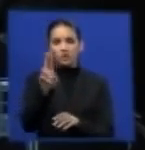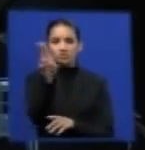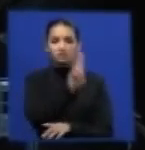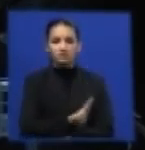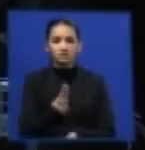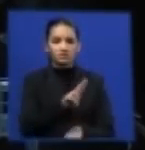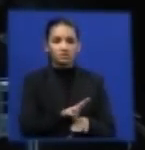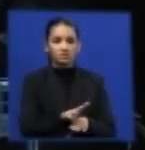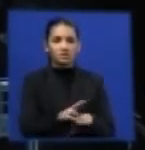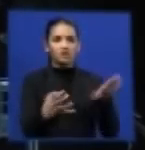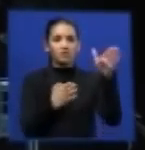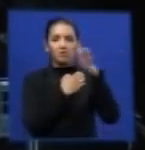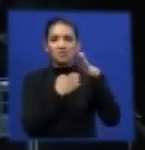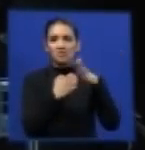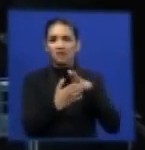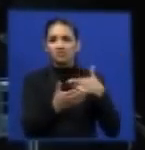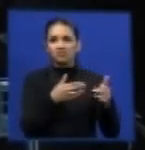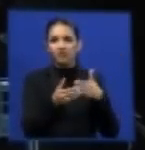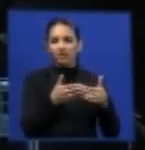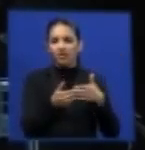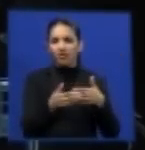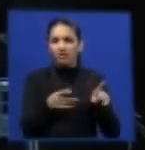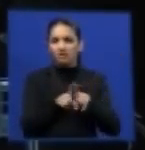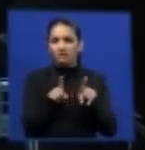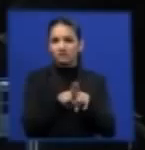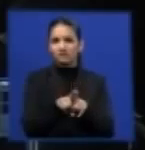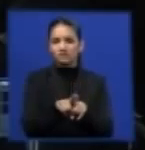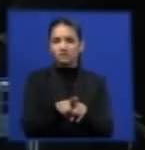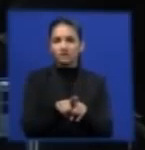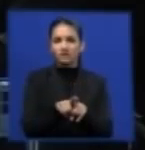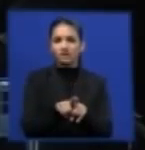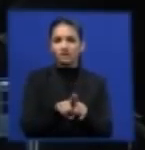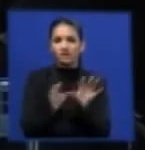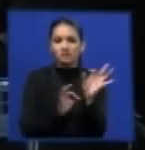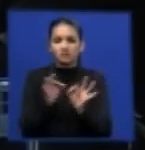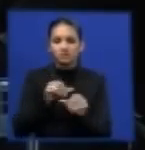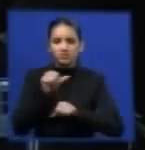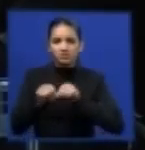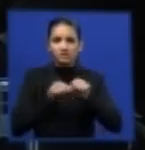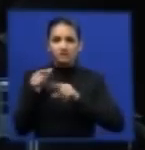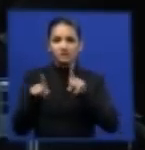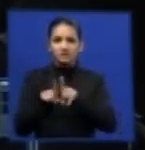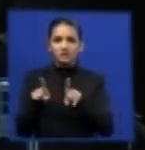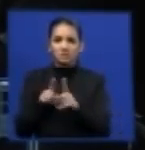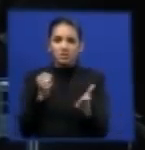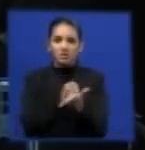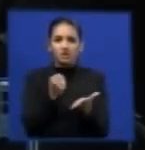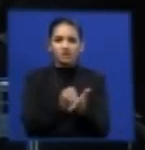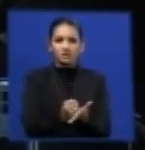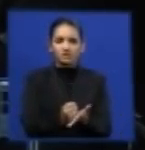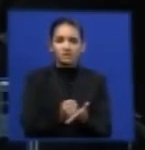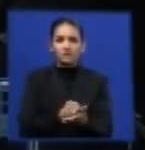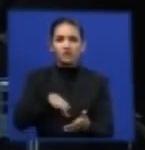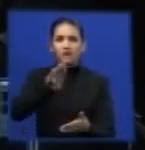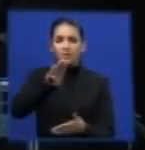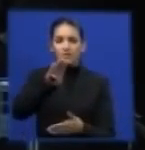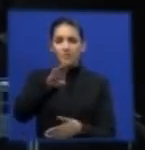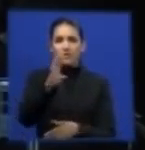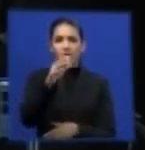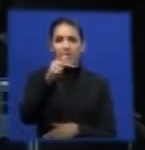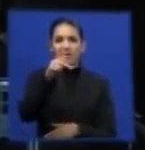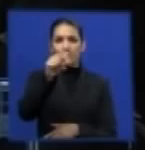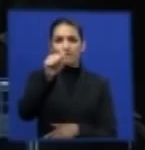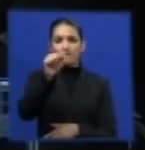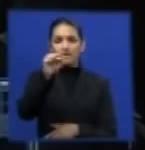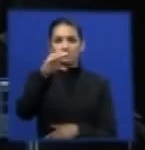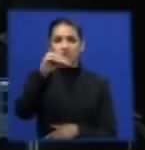empresa, uma zola de reciclagem de pneus, que presta serviço para a D. Pascal, que é revendedora